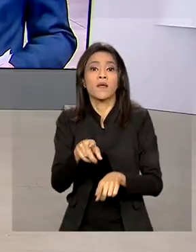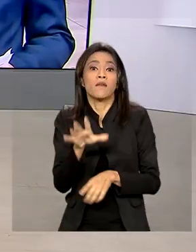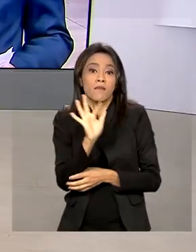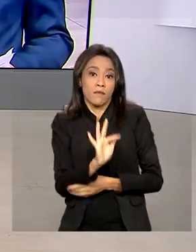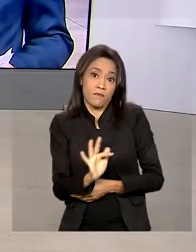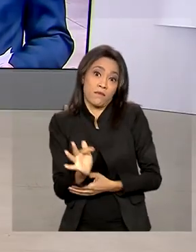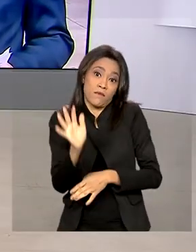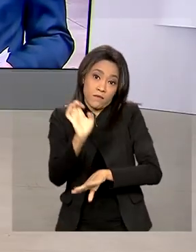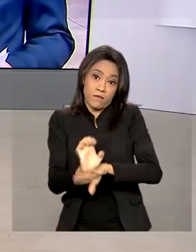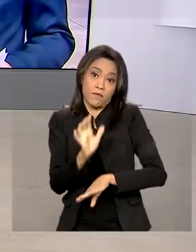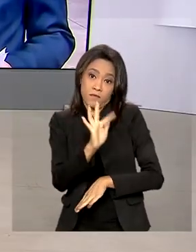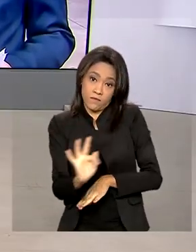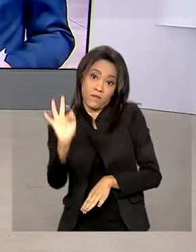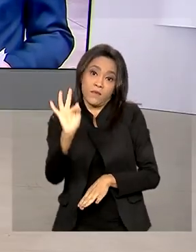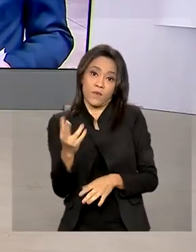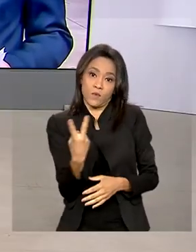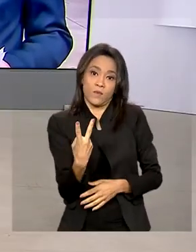certo, Tiago. Muito obrigada pelas suas informações.